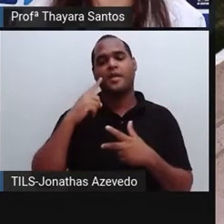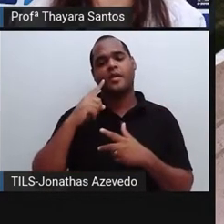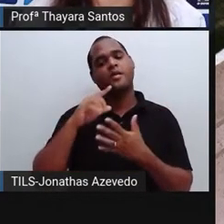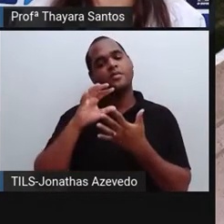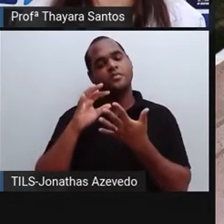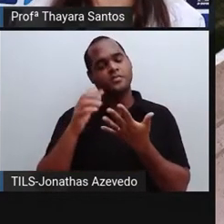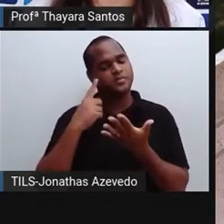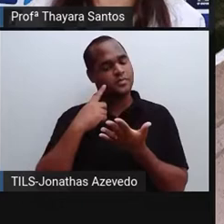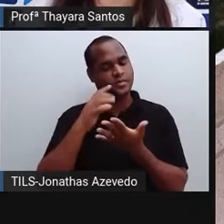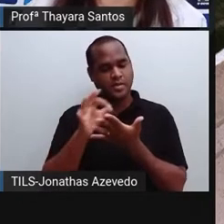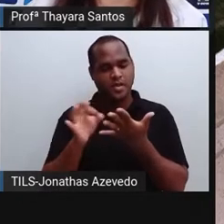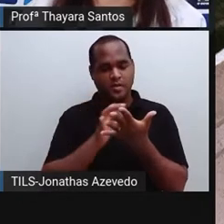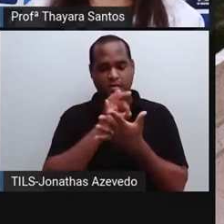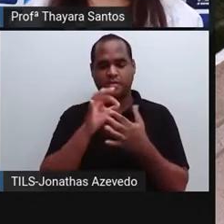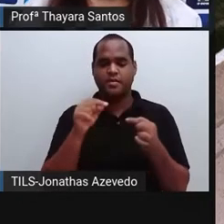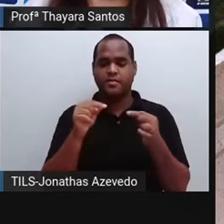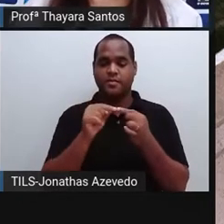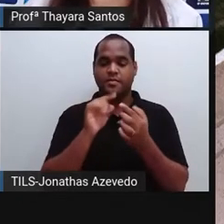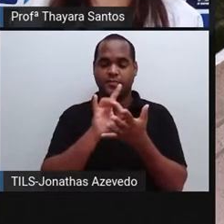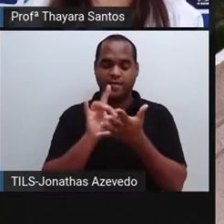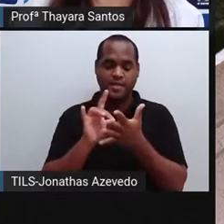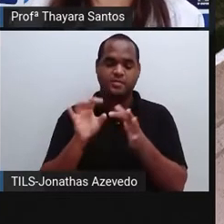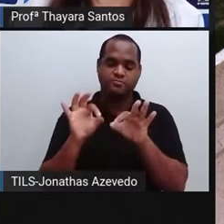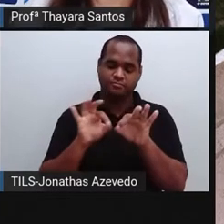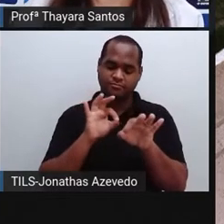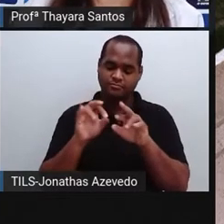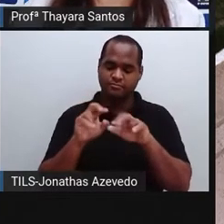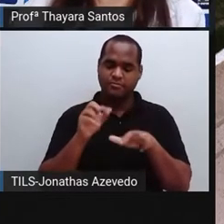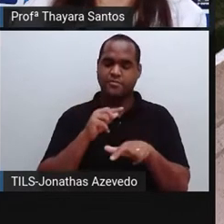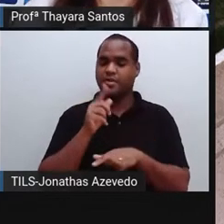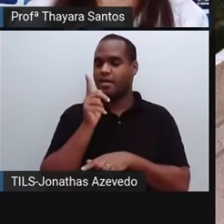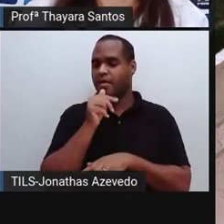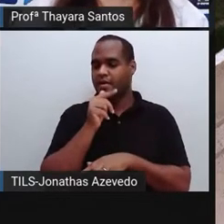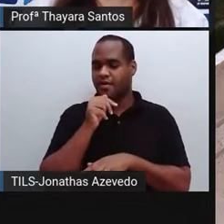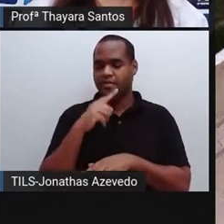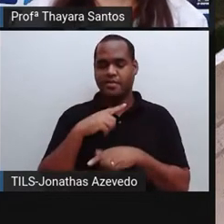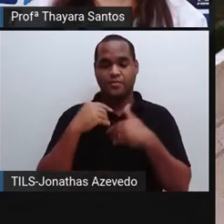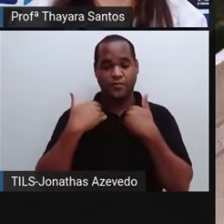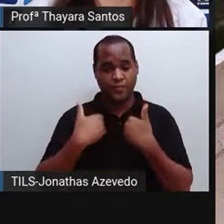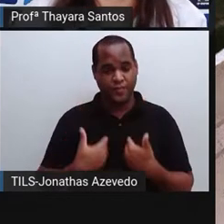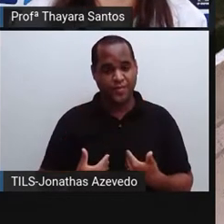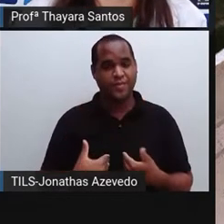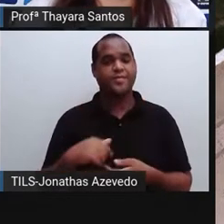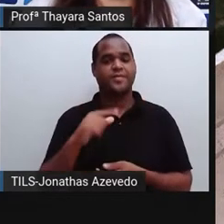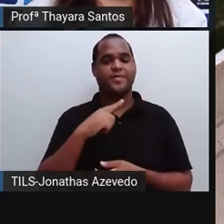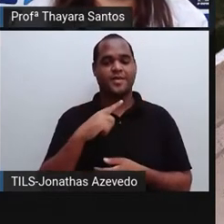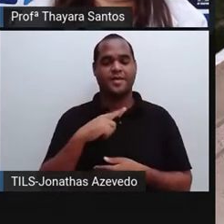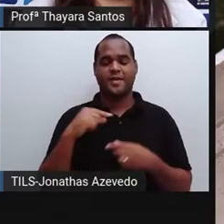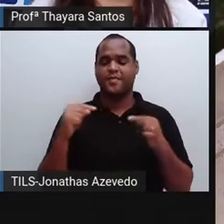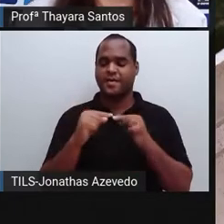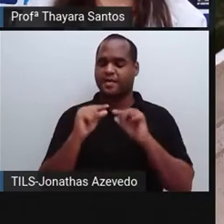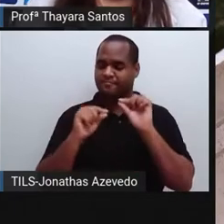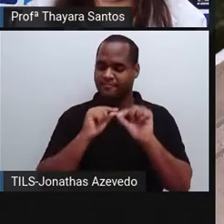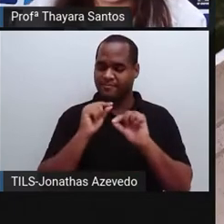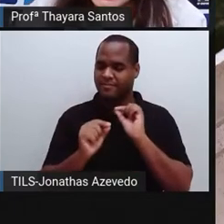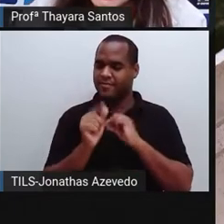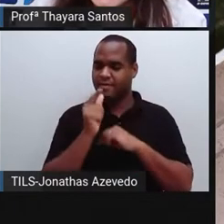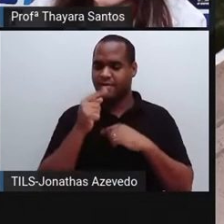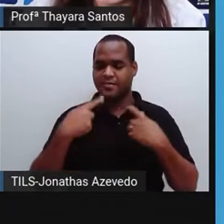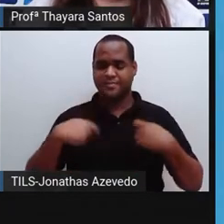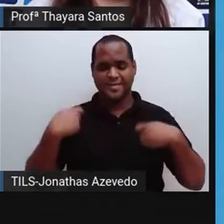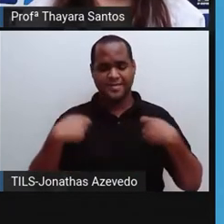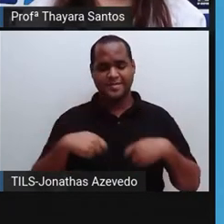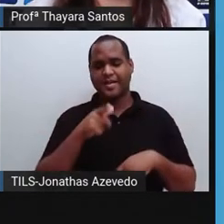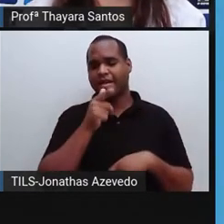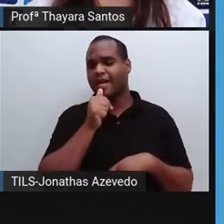mesmo, são realizadas por meio dessa água. O nosso corpo em si, ele é composto por água. Então, a gente precisa